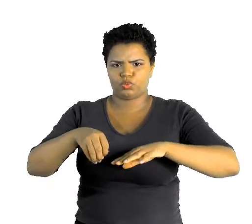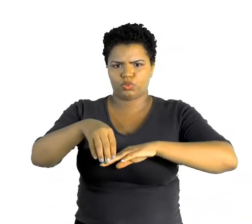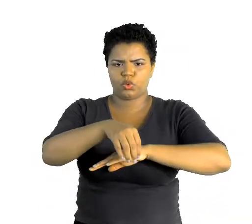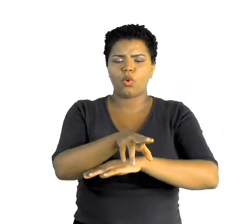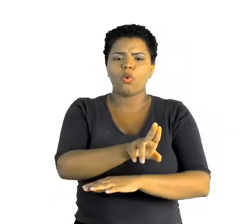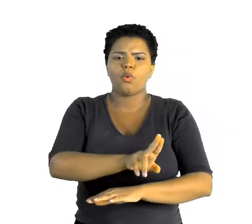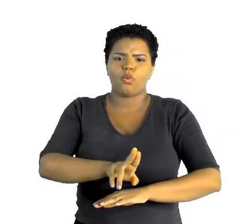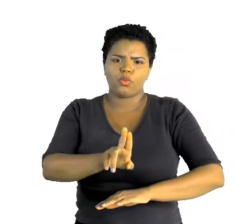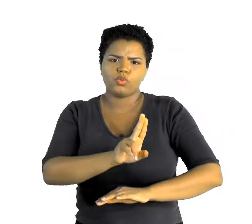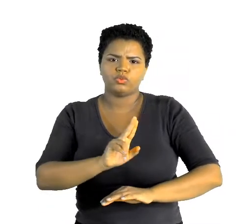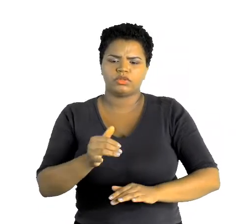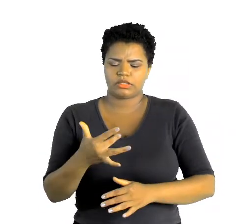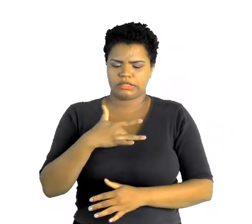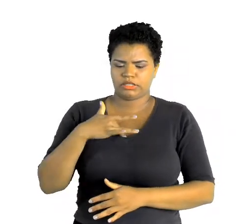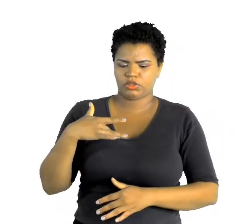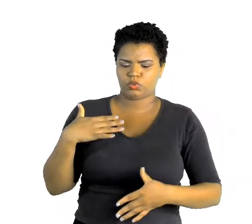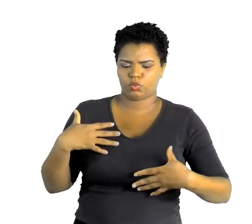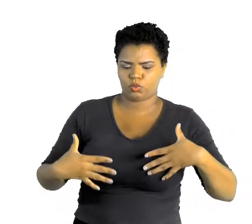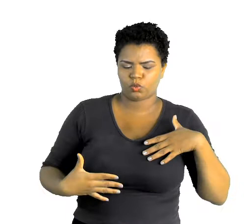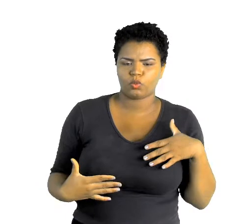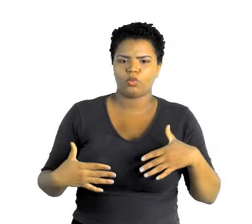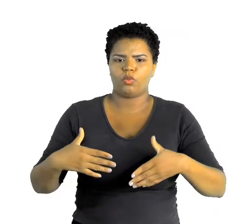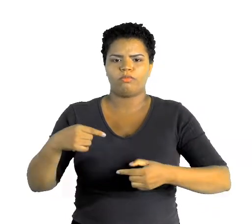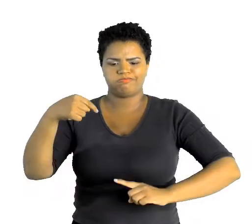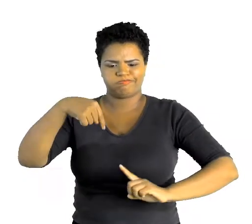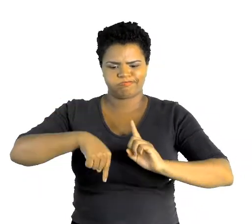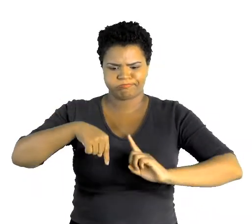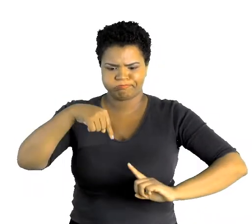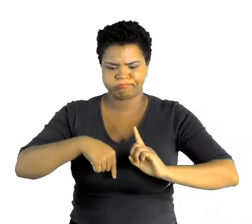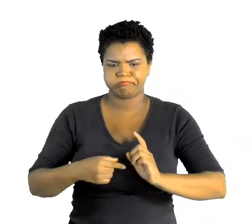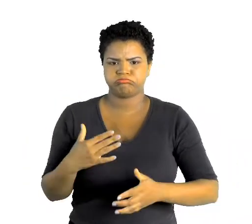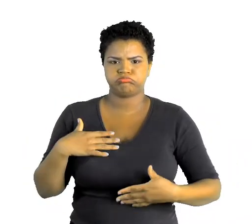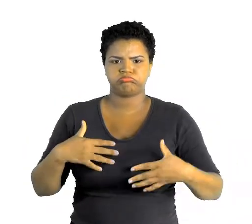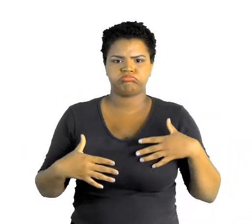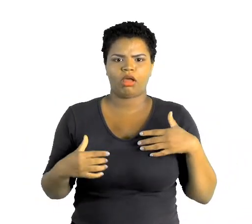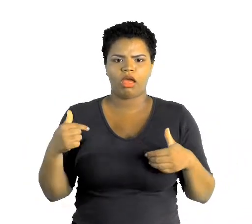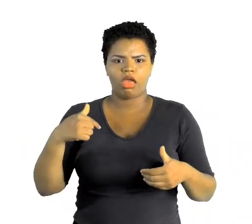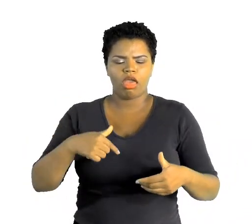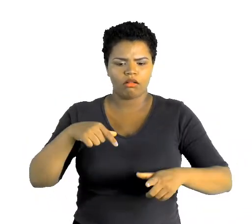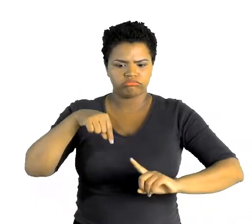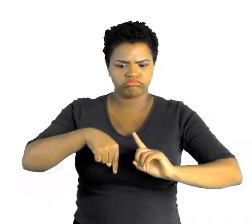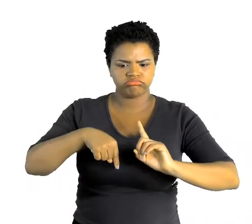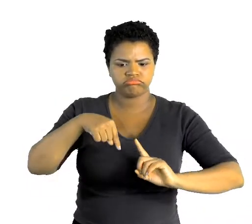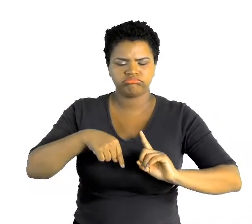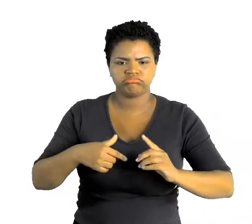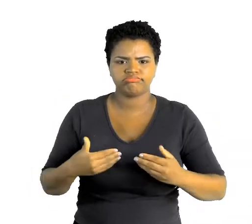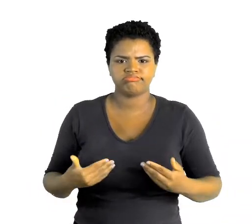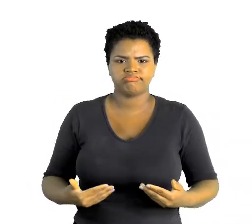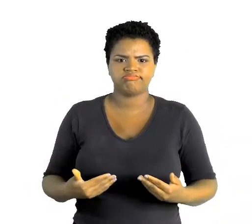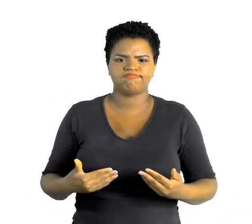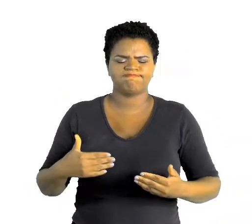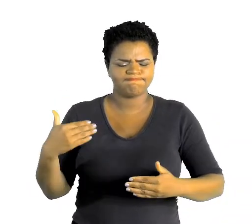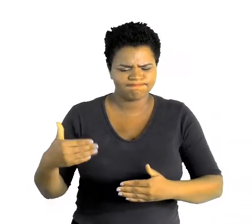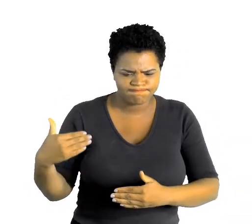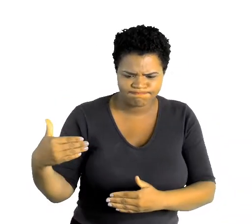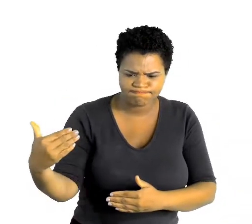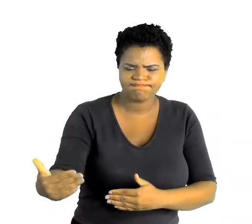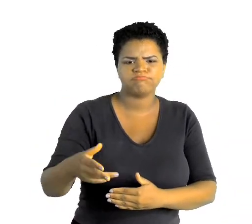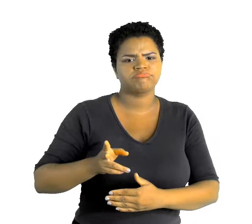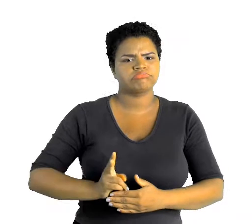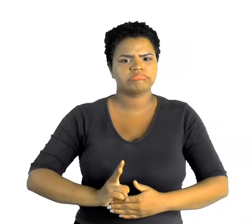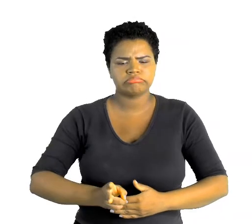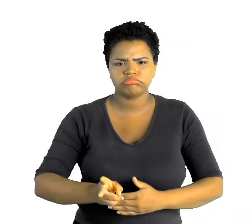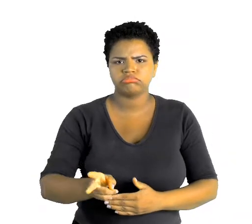corpo, no funcionamento do corpo, para ele ter um funcionamento constante, sem